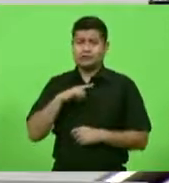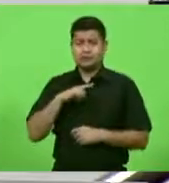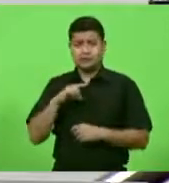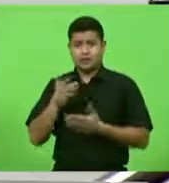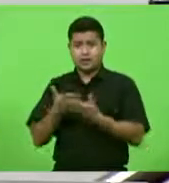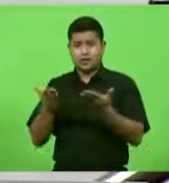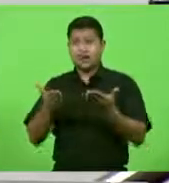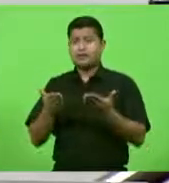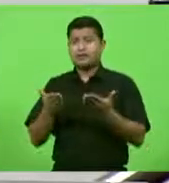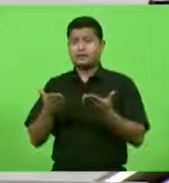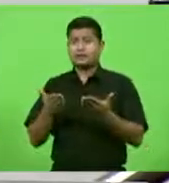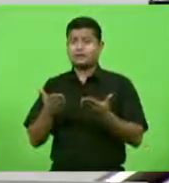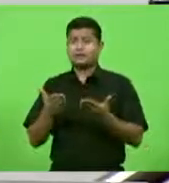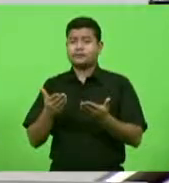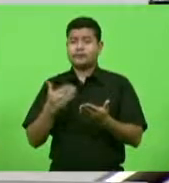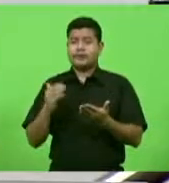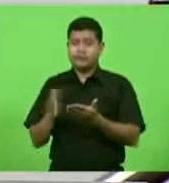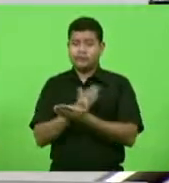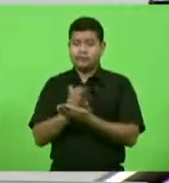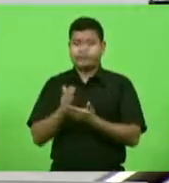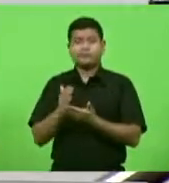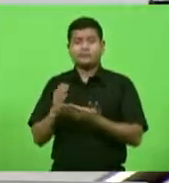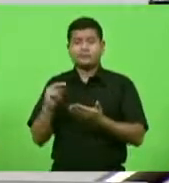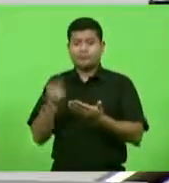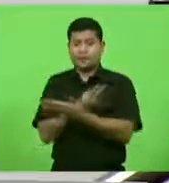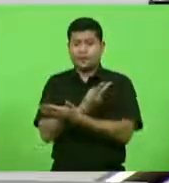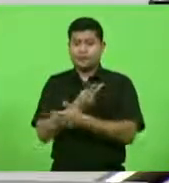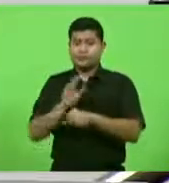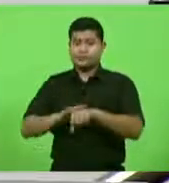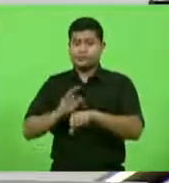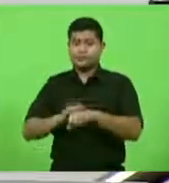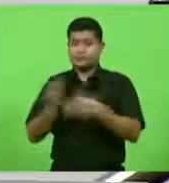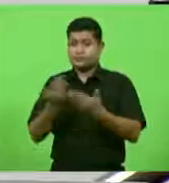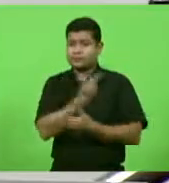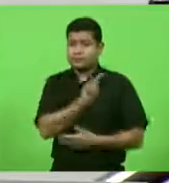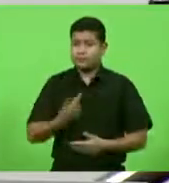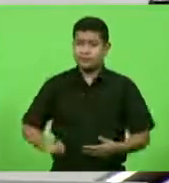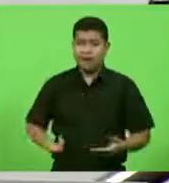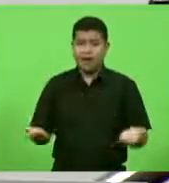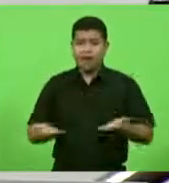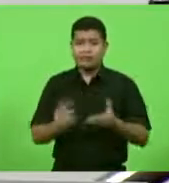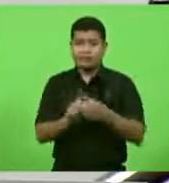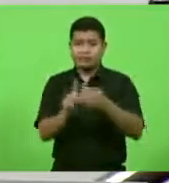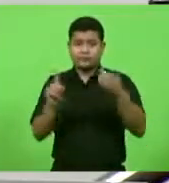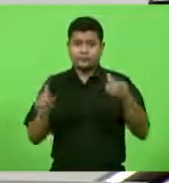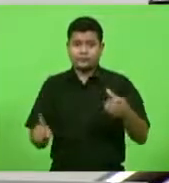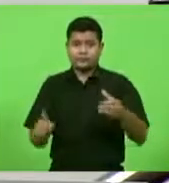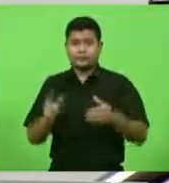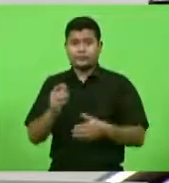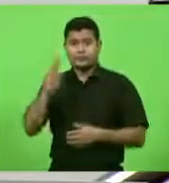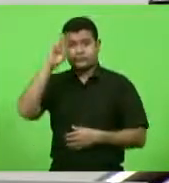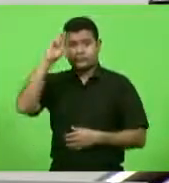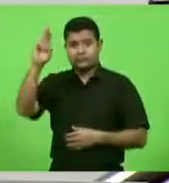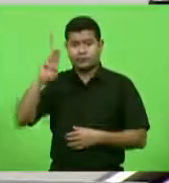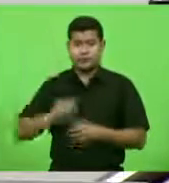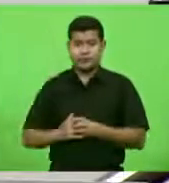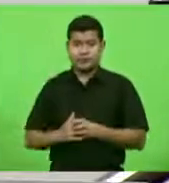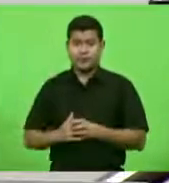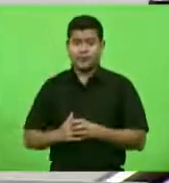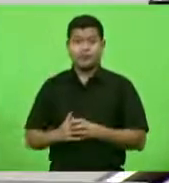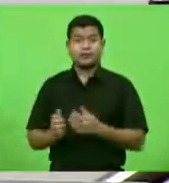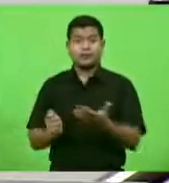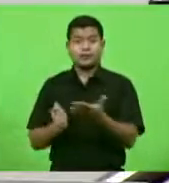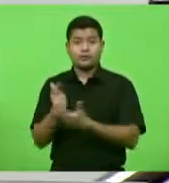de improbidade por parte do governador agora afastado Carlos Moisés na compra que